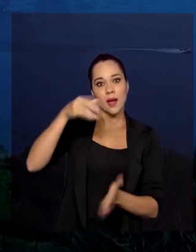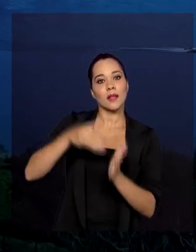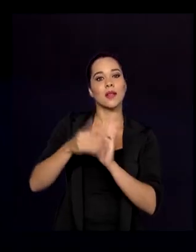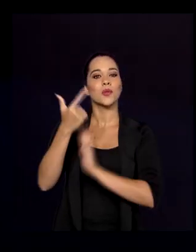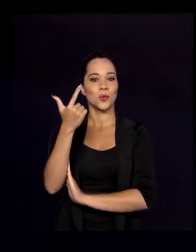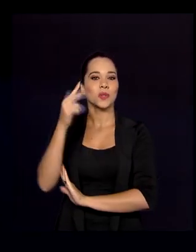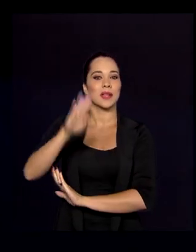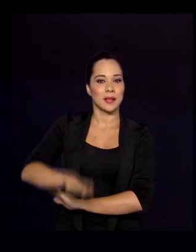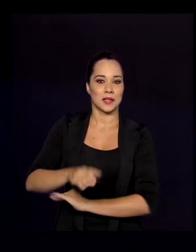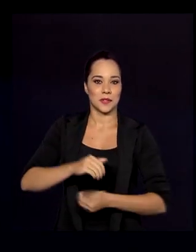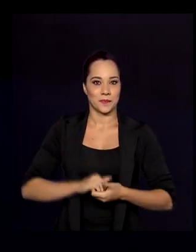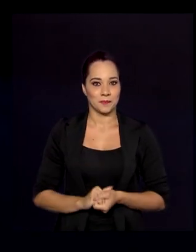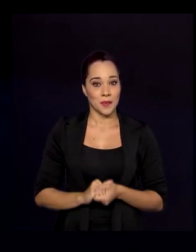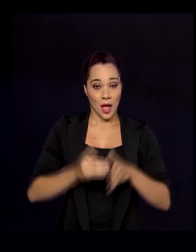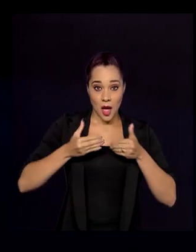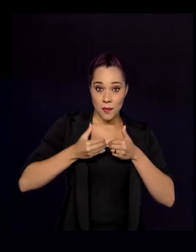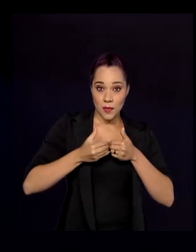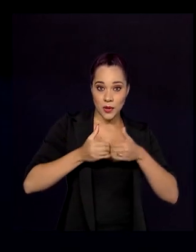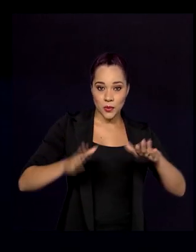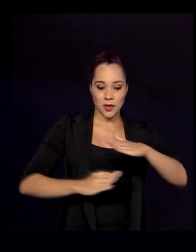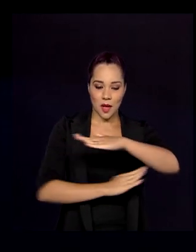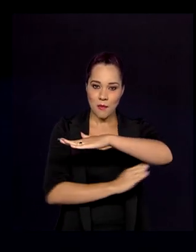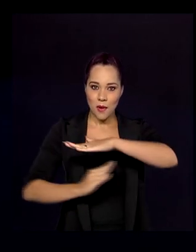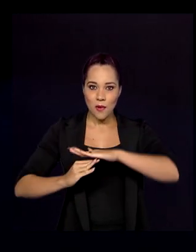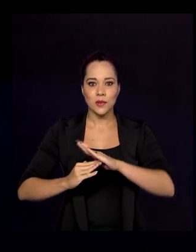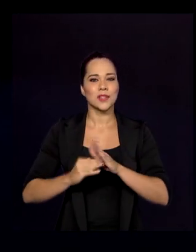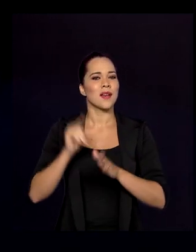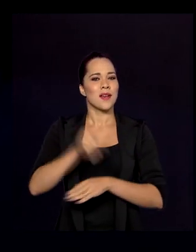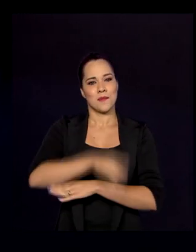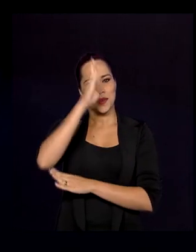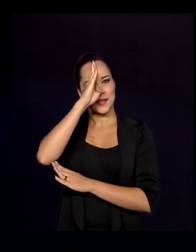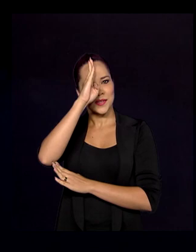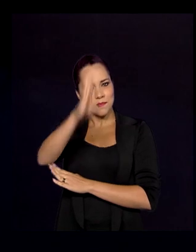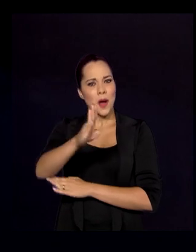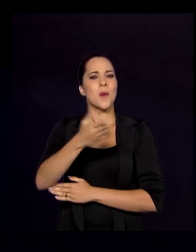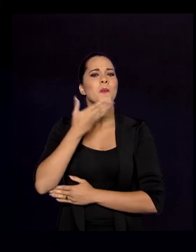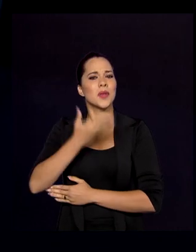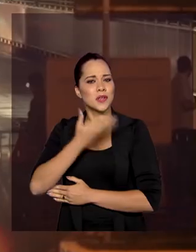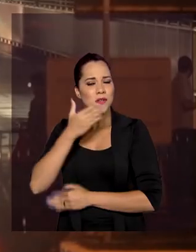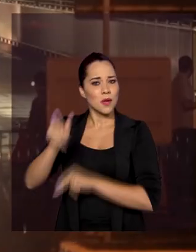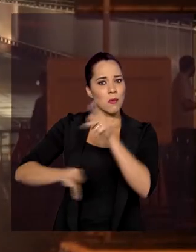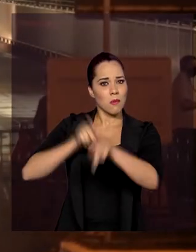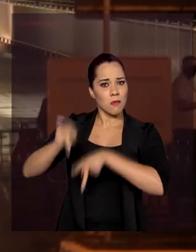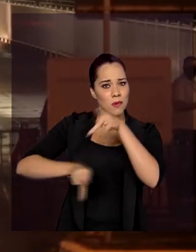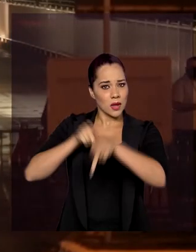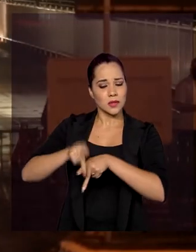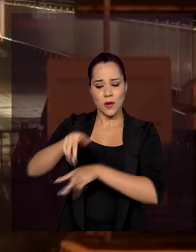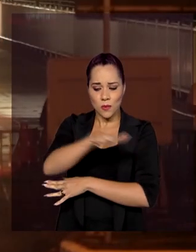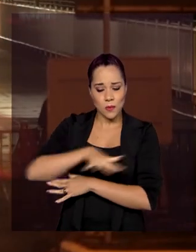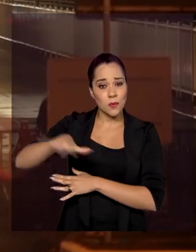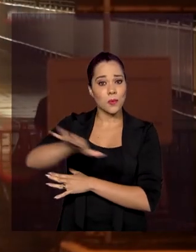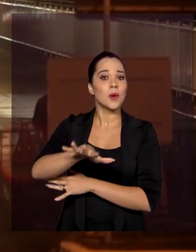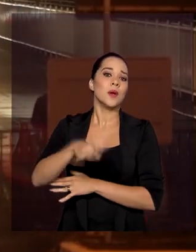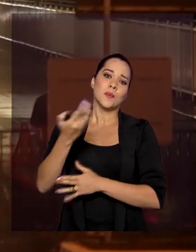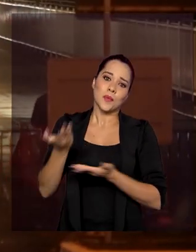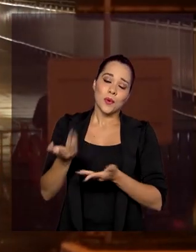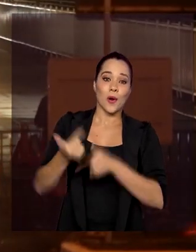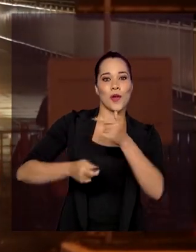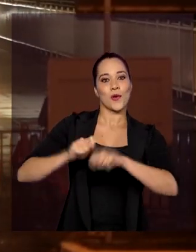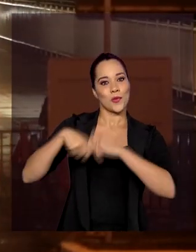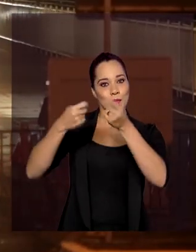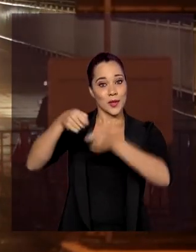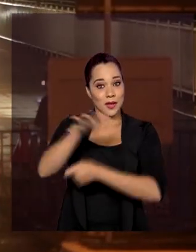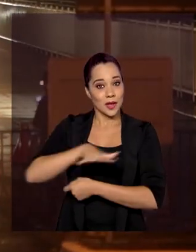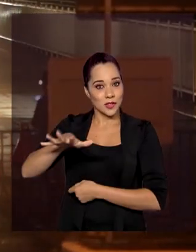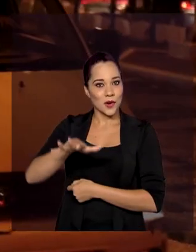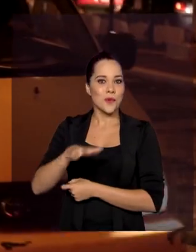às duas da tarde. A reabertura da fronteira era uma das principais reivindicações da população local por causa da economia da região.